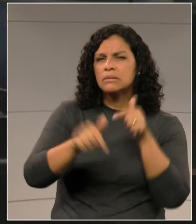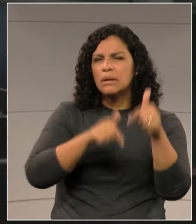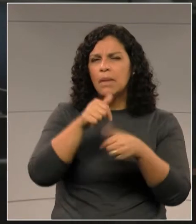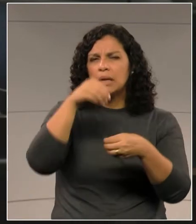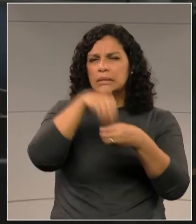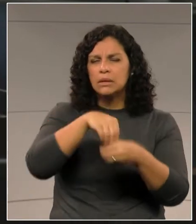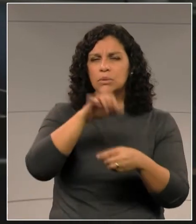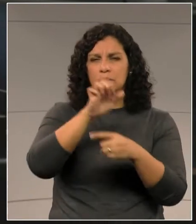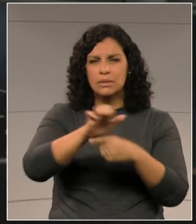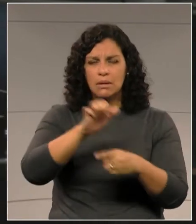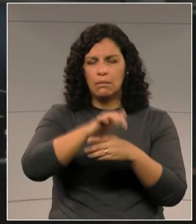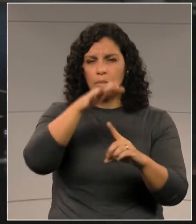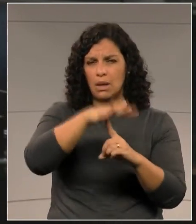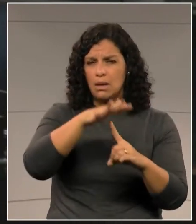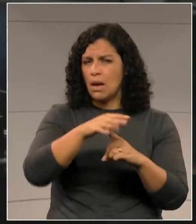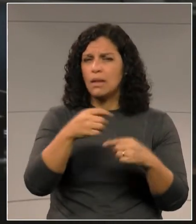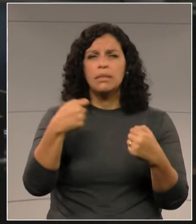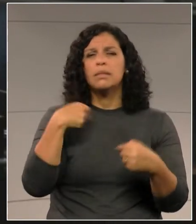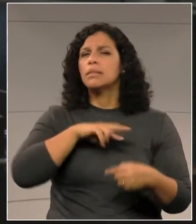sindicato,